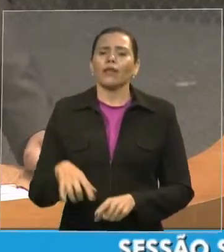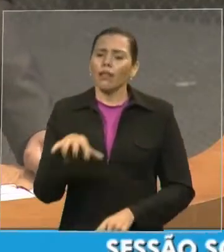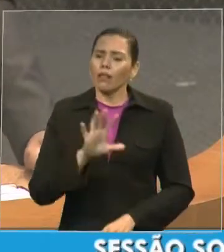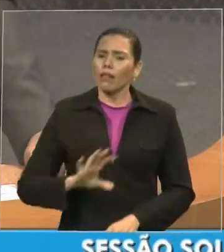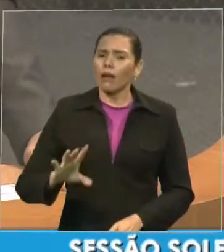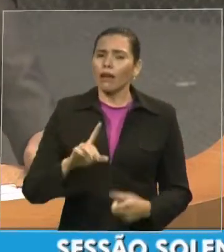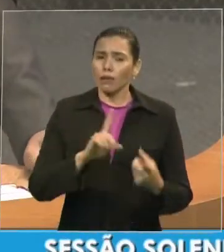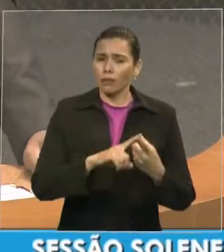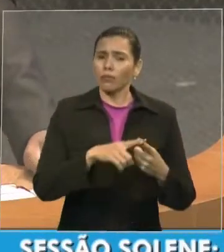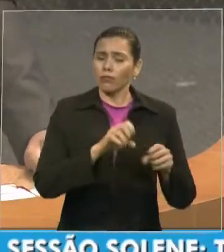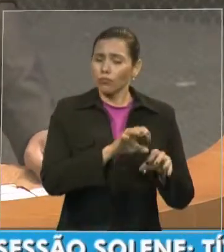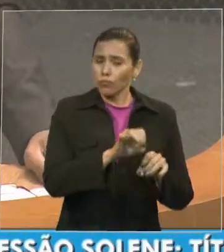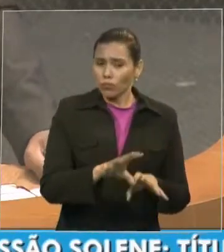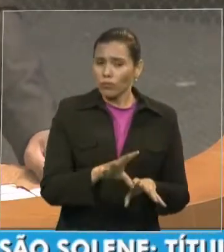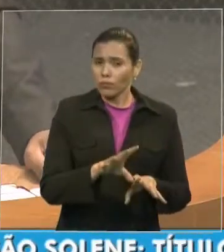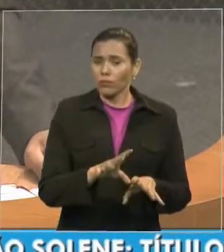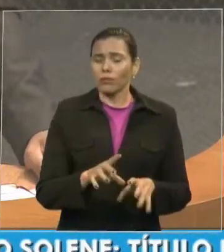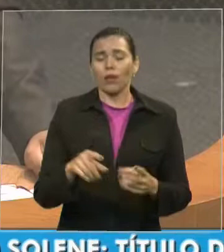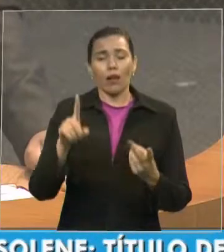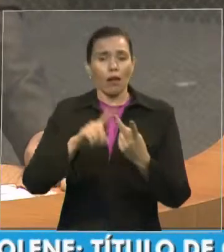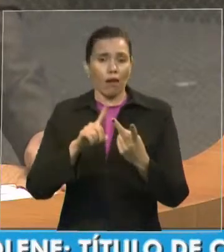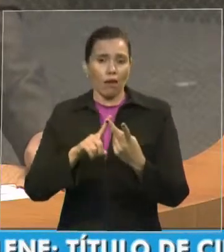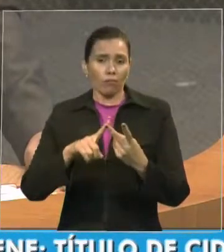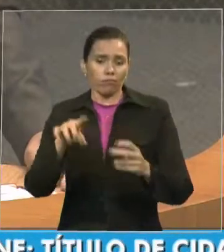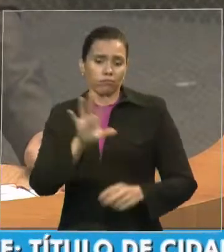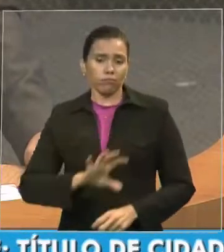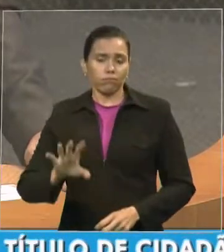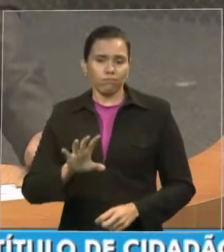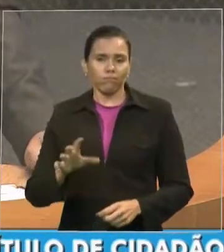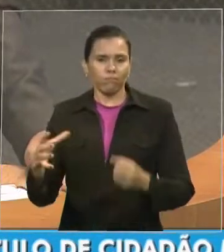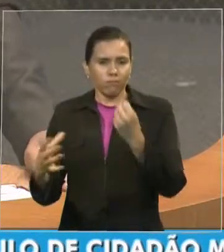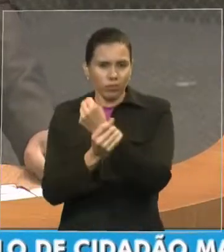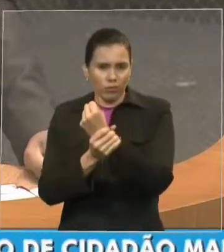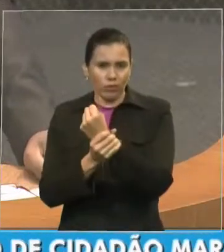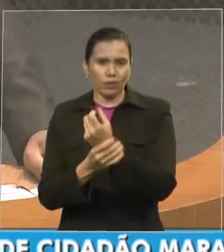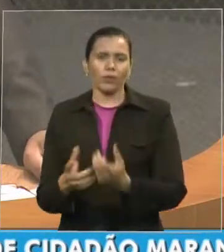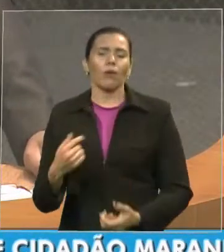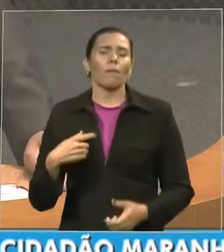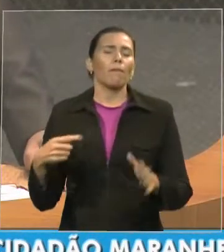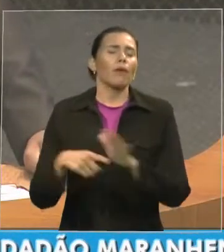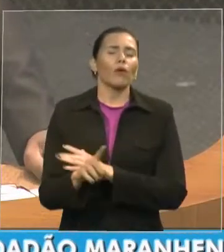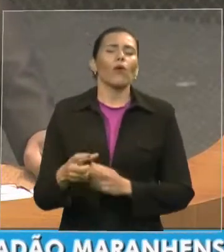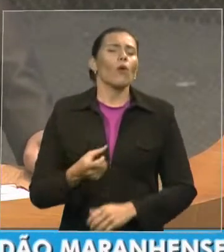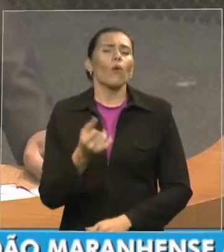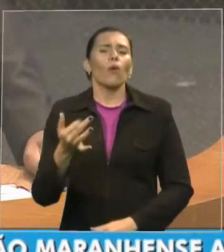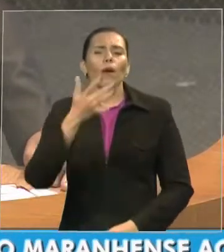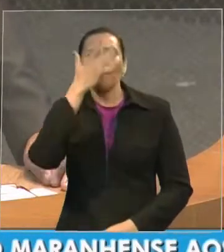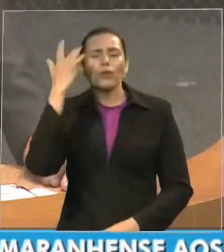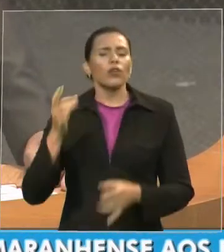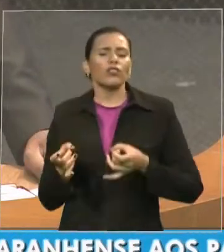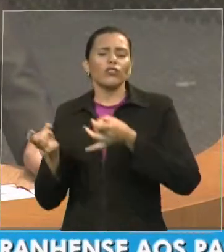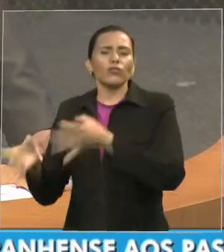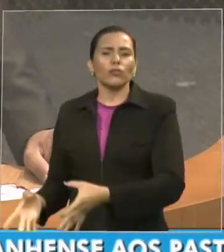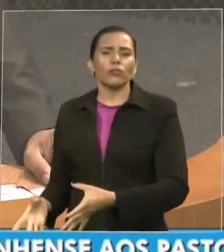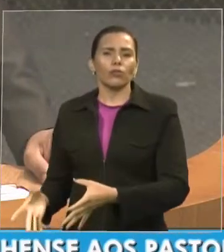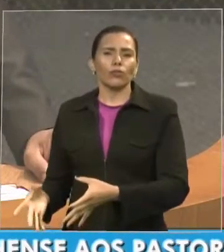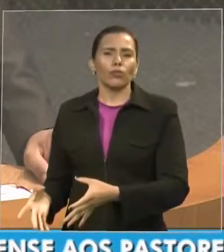que desistiram do mundo do crime. Para estar abraçando o Senhor.